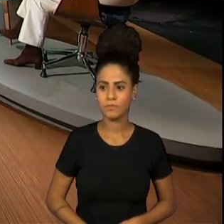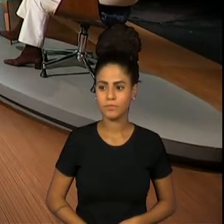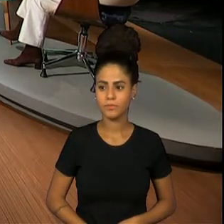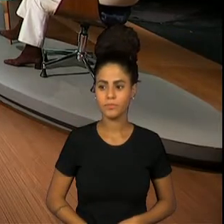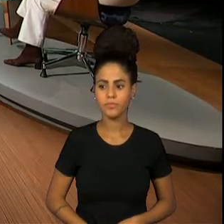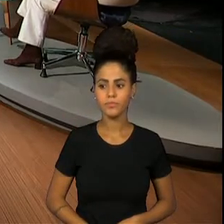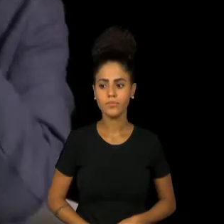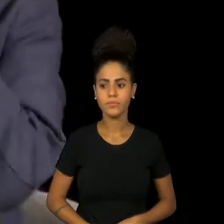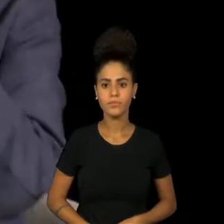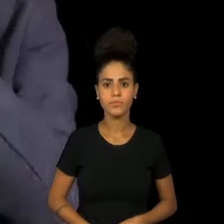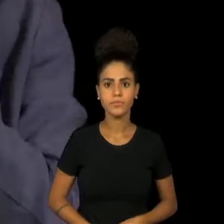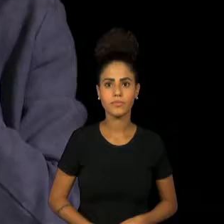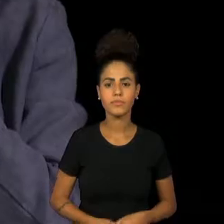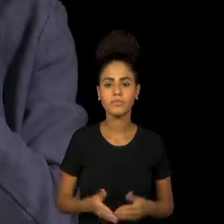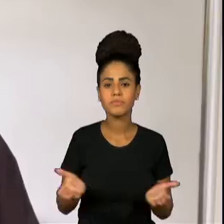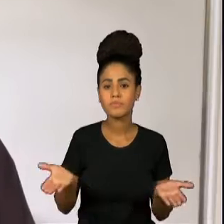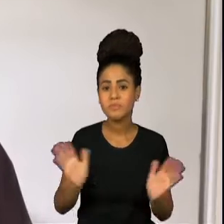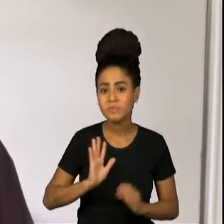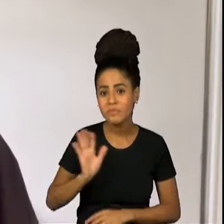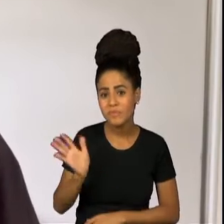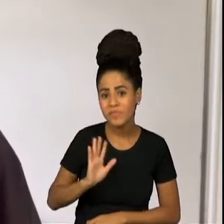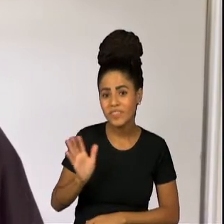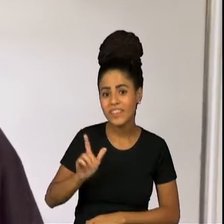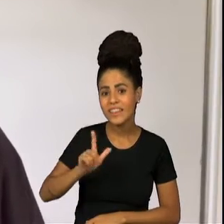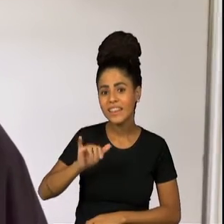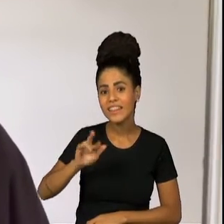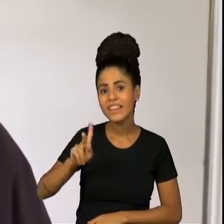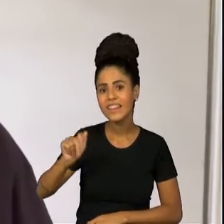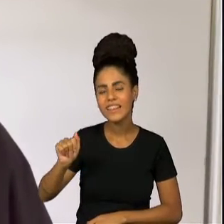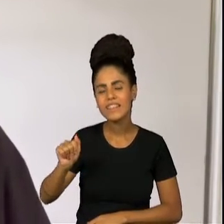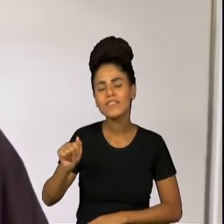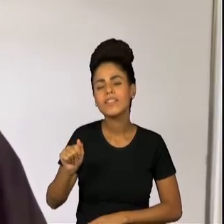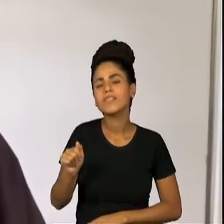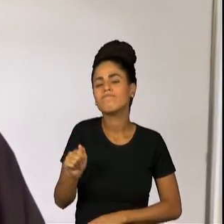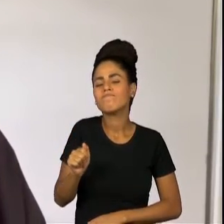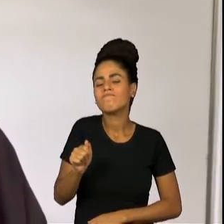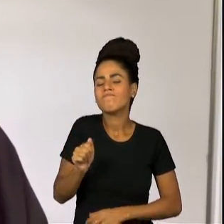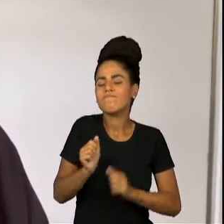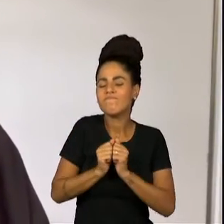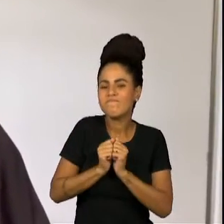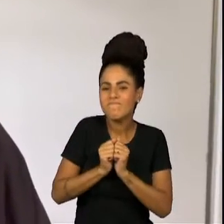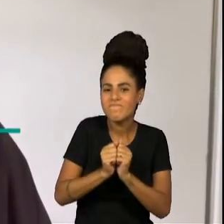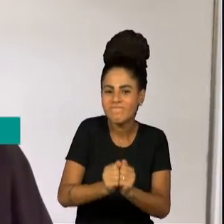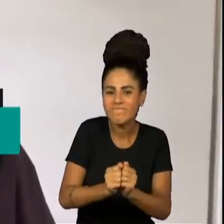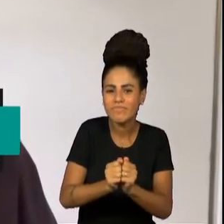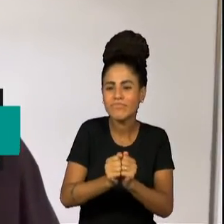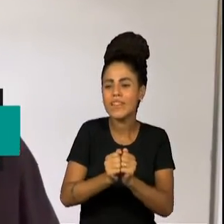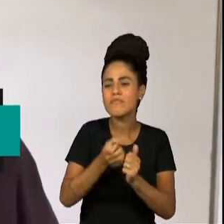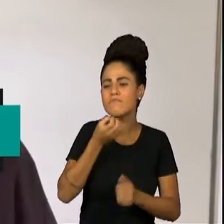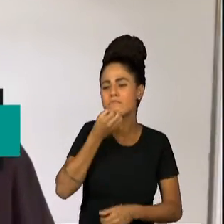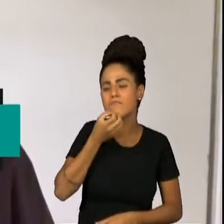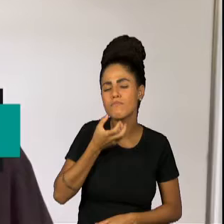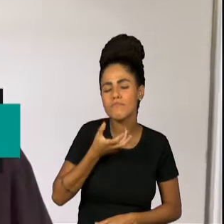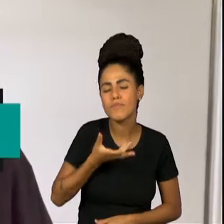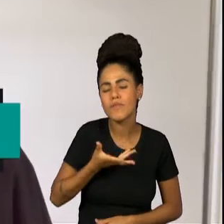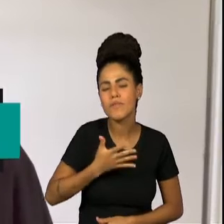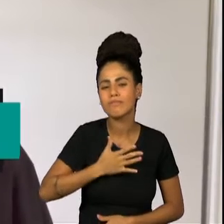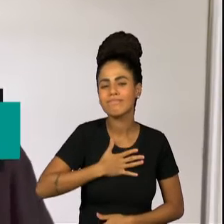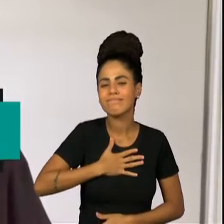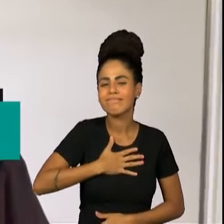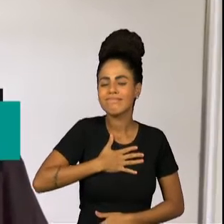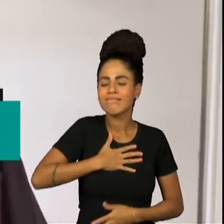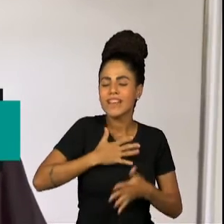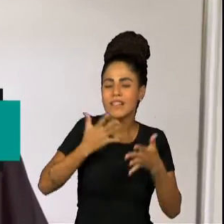Lígia, minha amiga querida, parceira de tantos palcos, tantas coxias, tantas peças históricas.